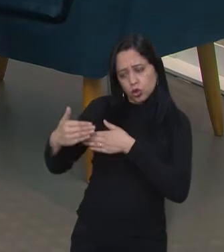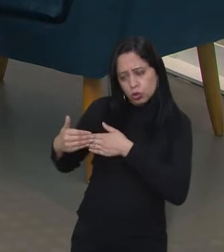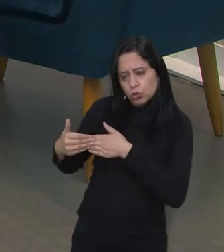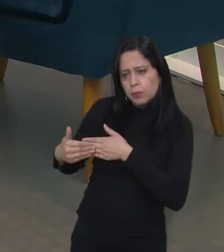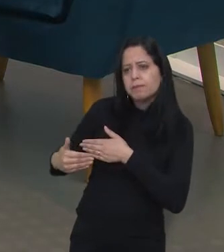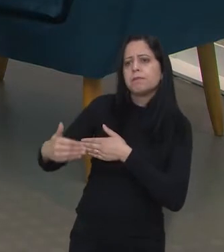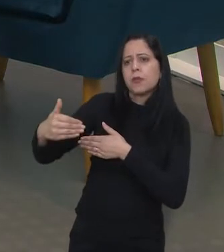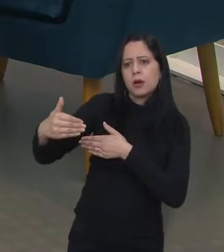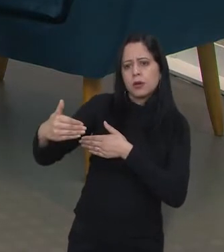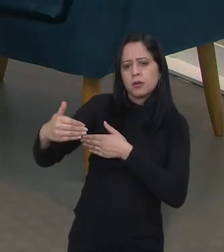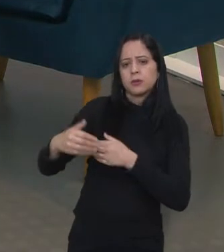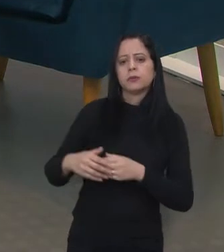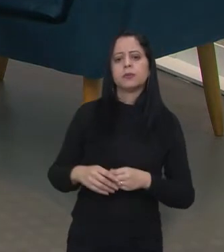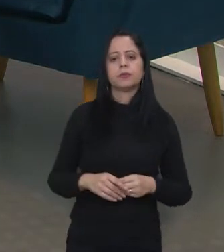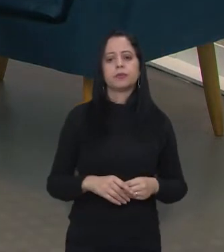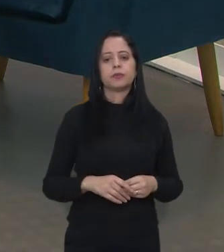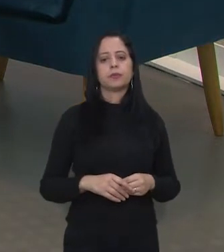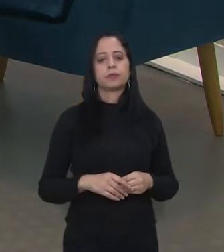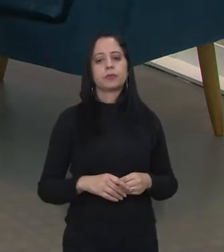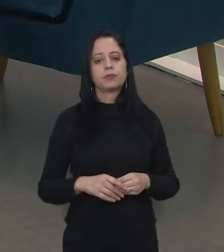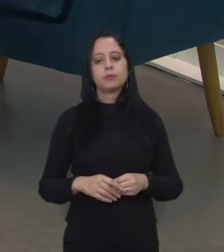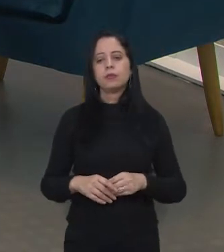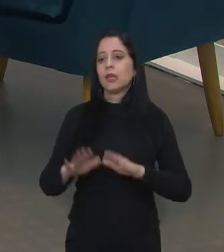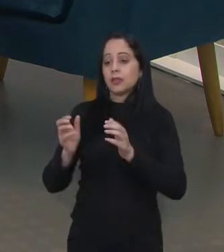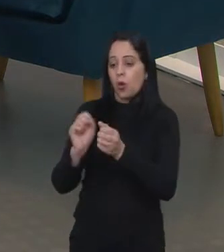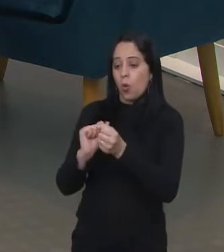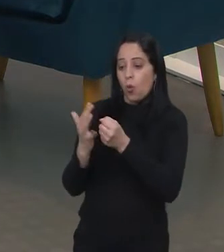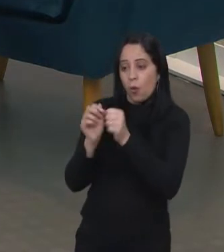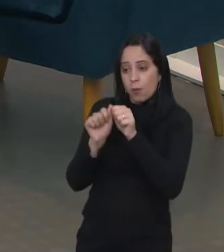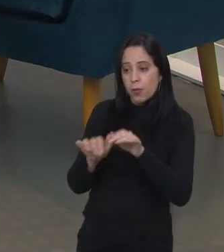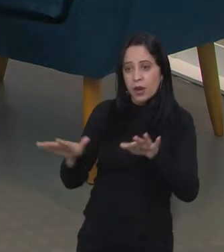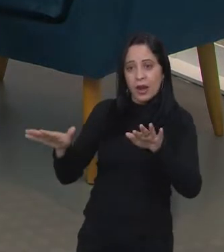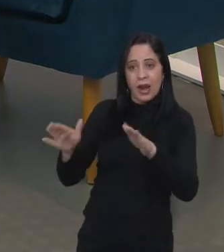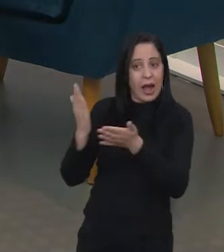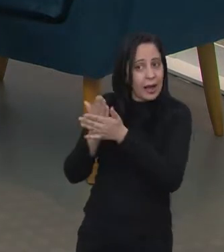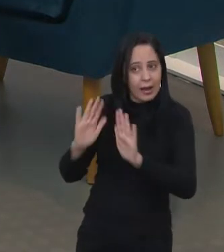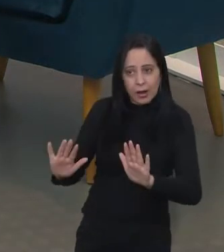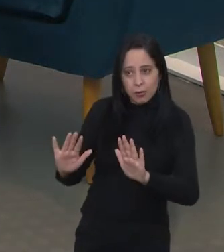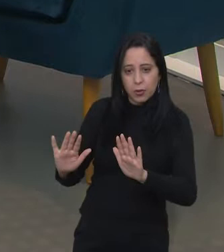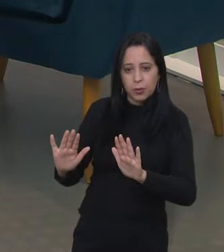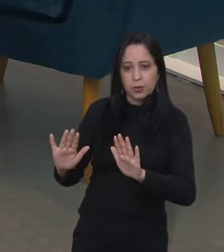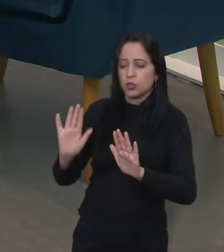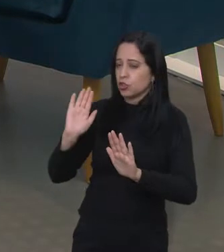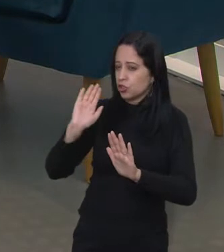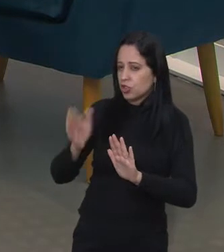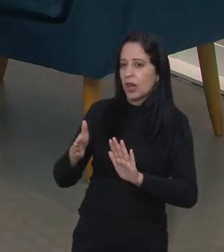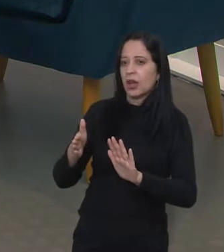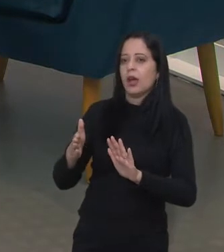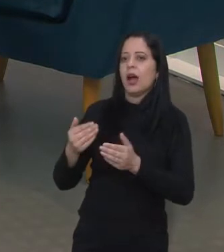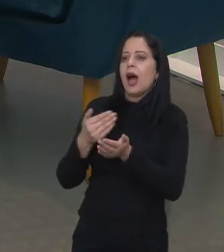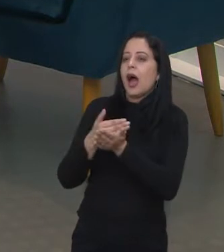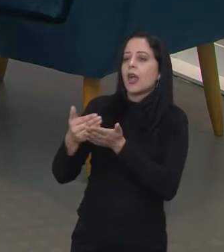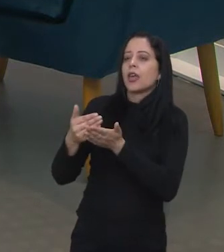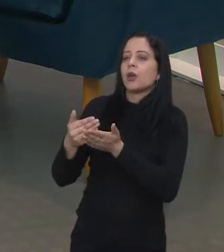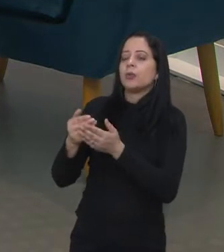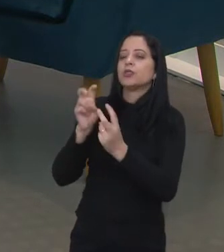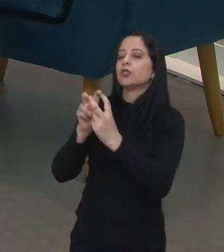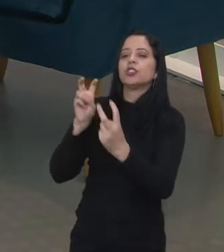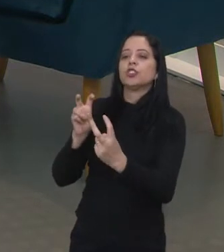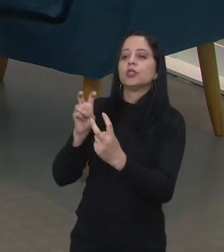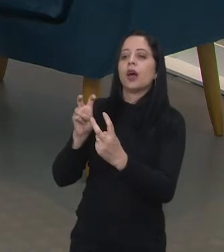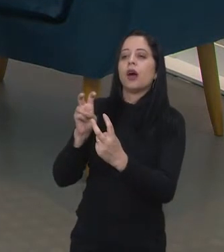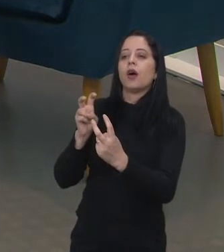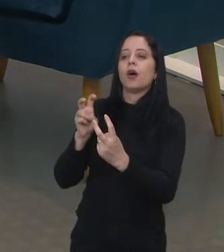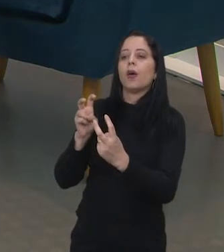agora, né? Que foi isso que acho que você perguntou no primeiro. É, assim, passou a pandemia, veio essa onda digital aí.